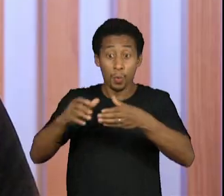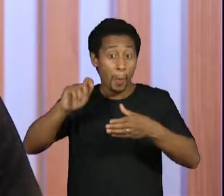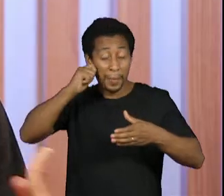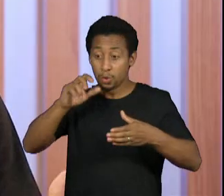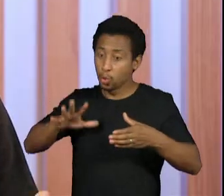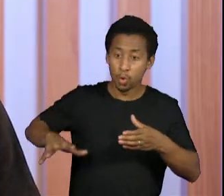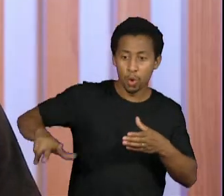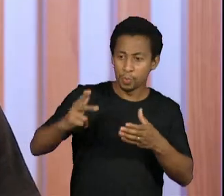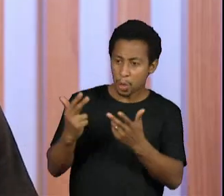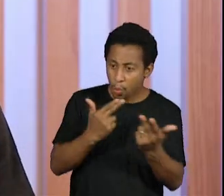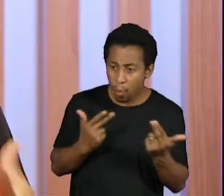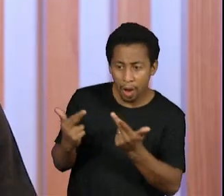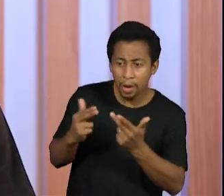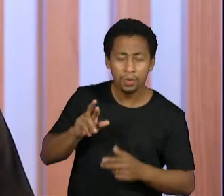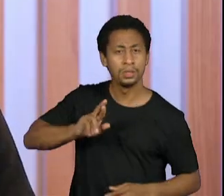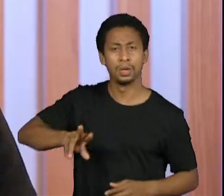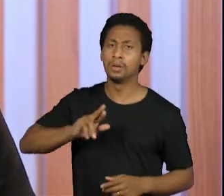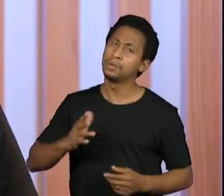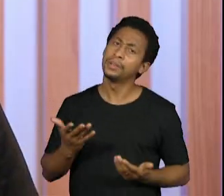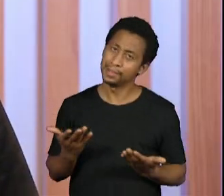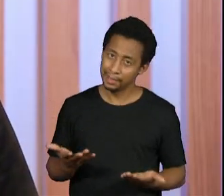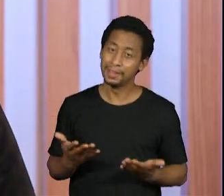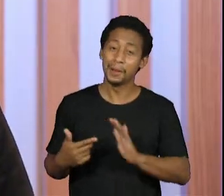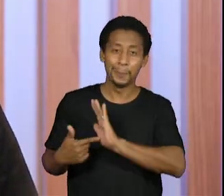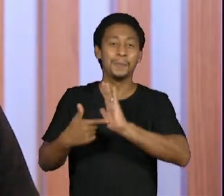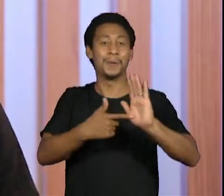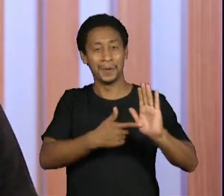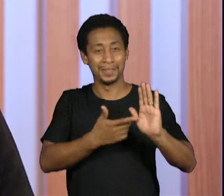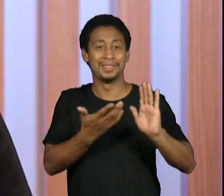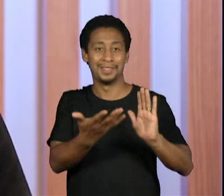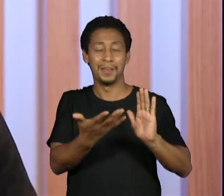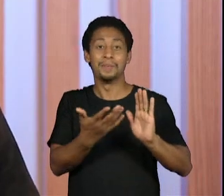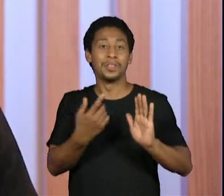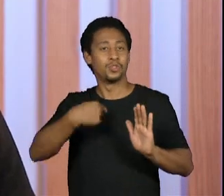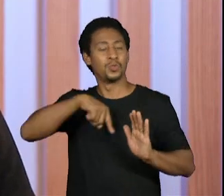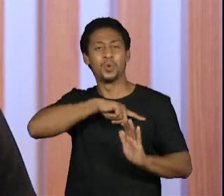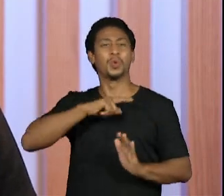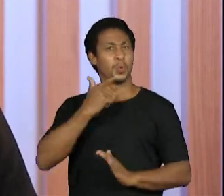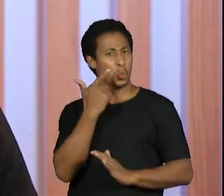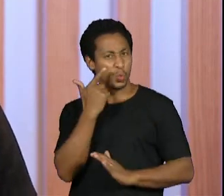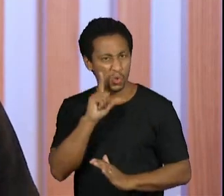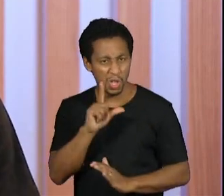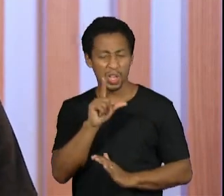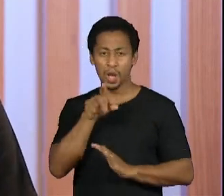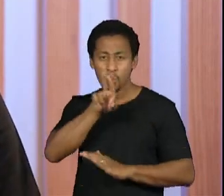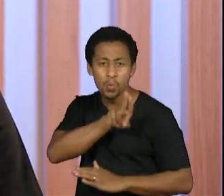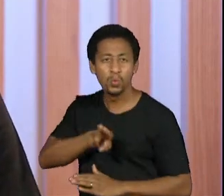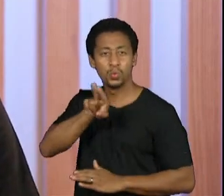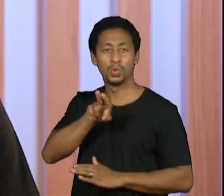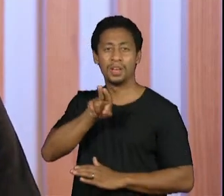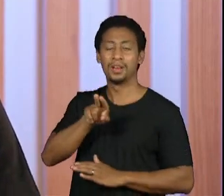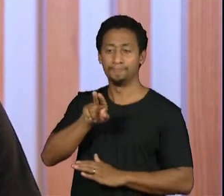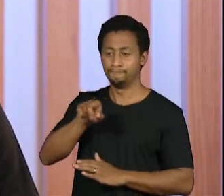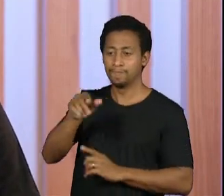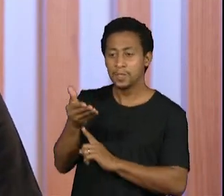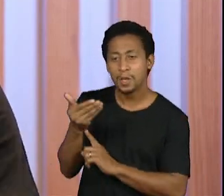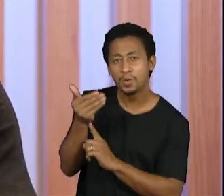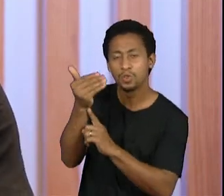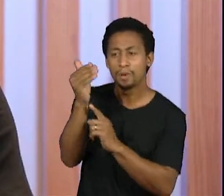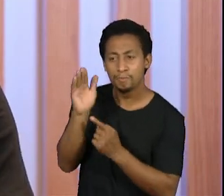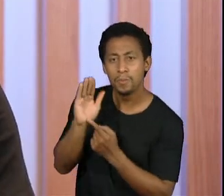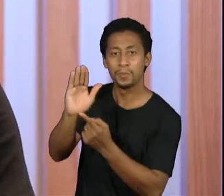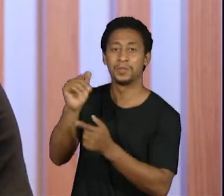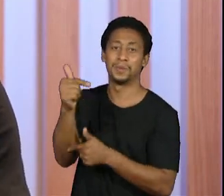Mas eu acredito que a gente, de alguma maneira, consiga, sim, hackear, de alguma maneira, essas tecnologias. E a gente tem feito trabalhos excepcionais.